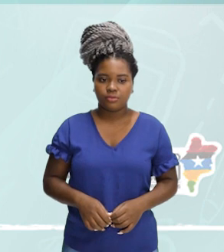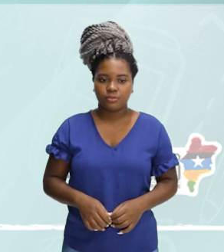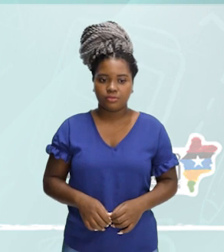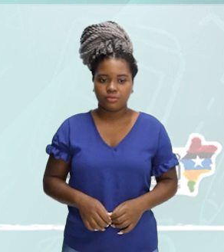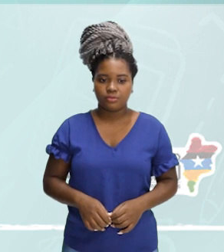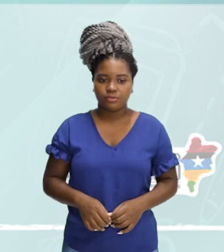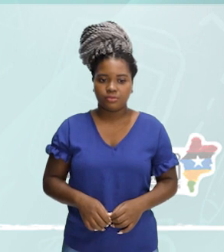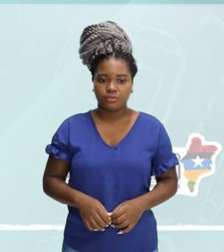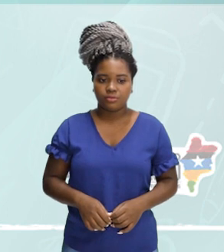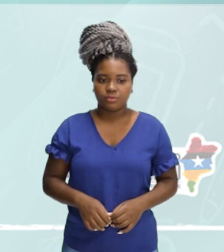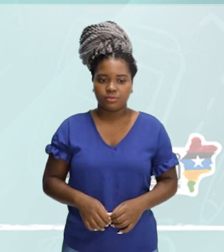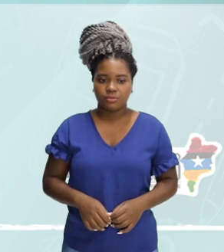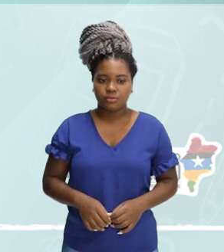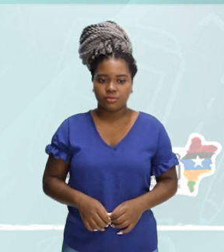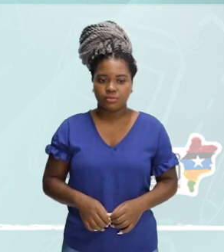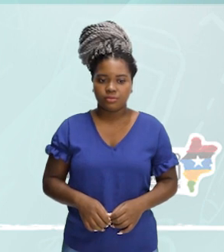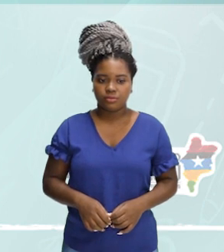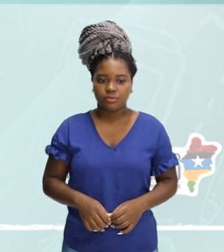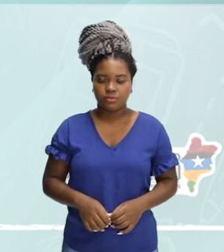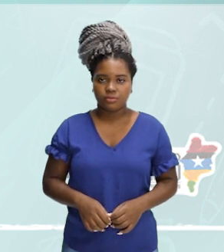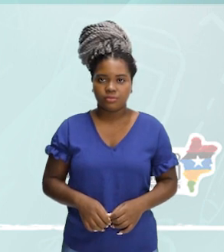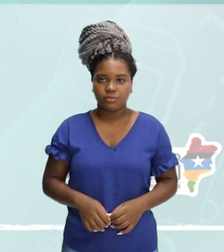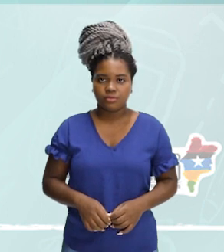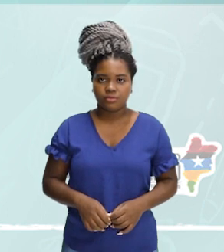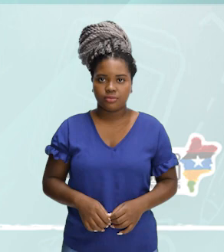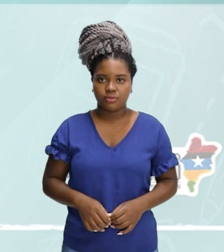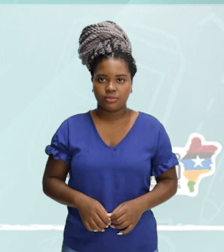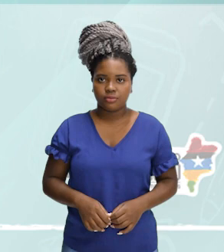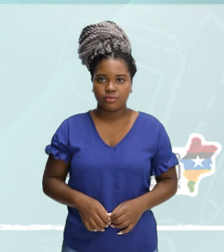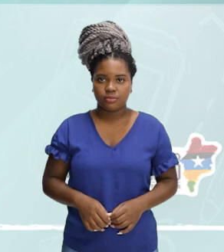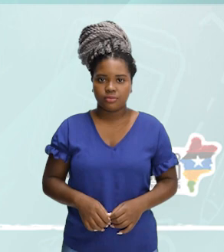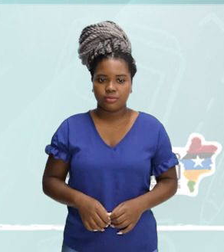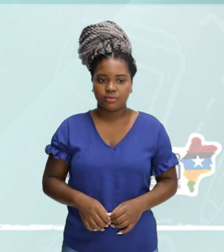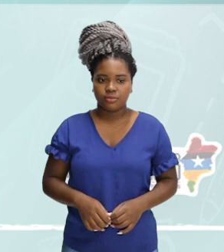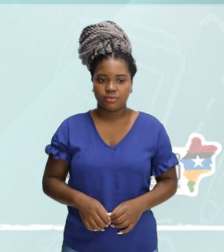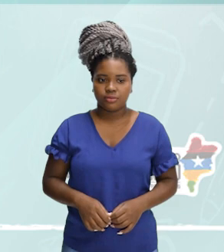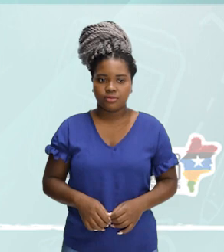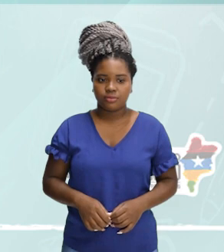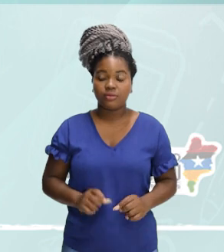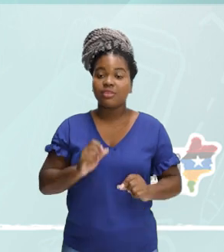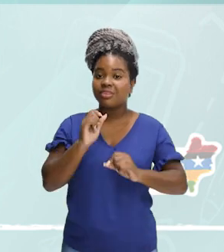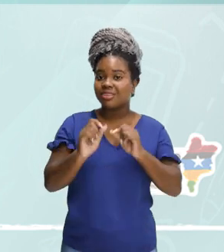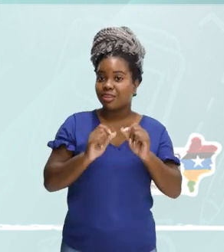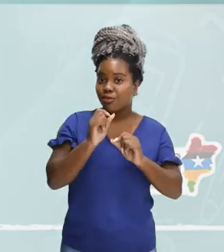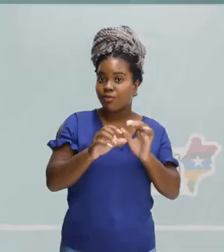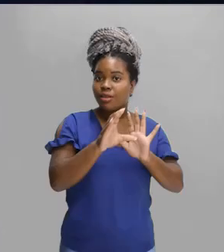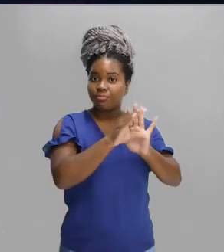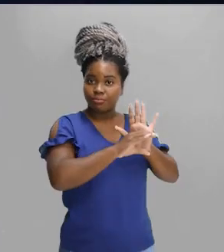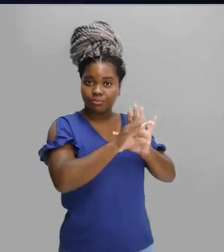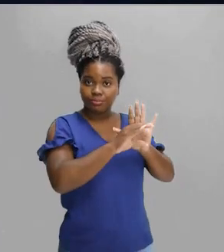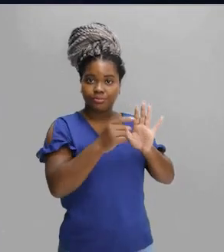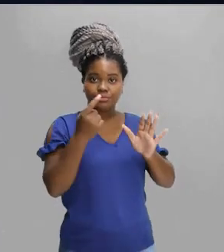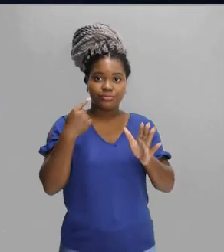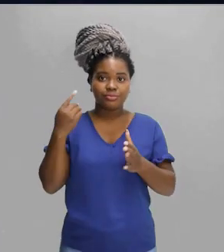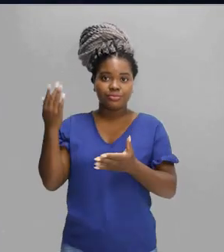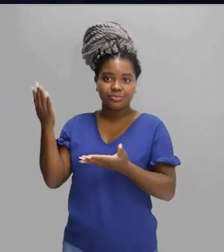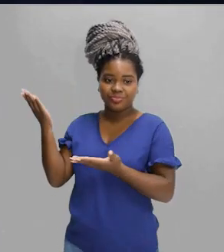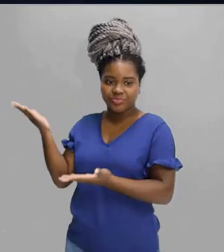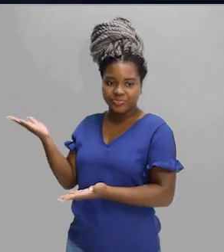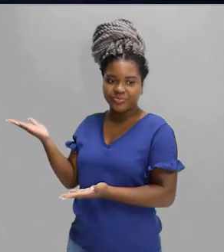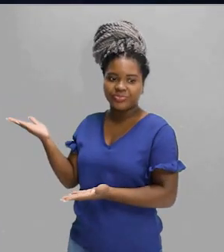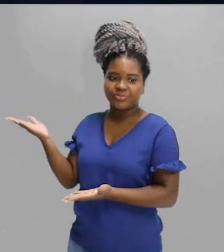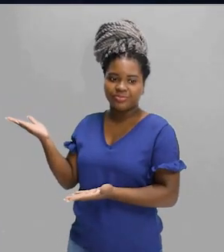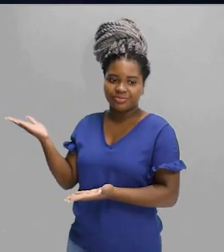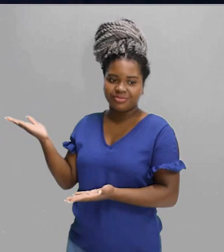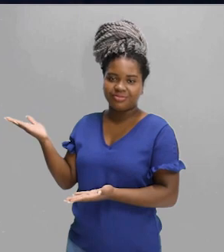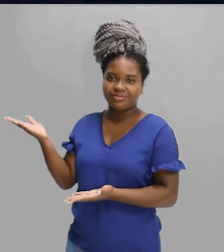dessas misturas de palavras e algumas combinaciones, tá? Então, o que são combinaciones? Vamos aprender um